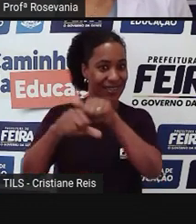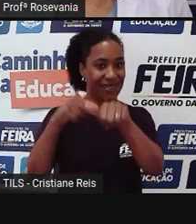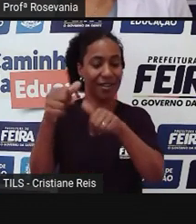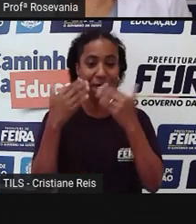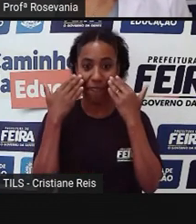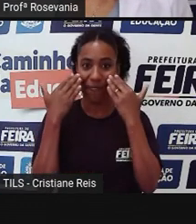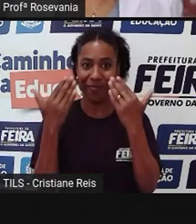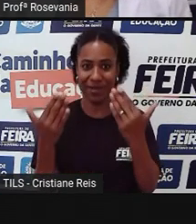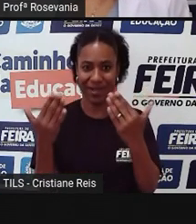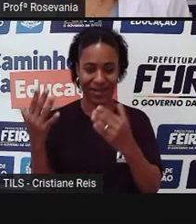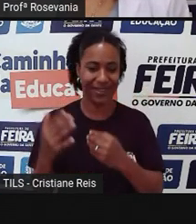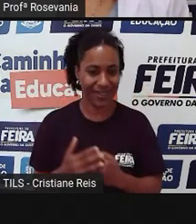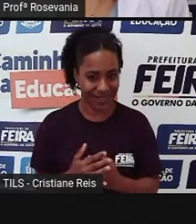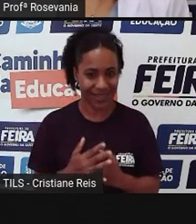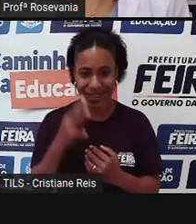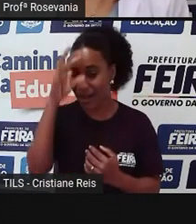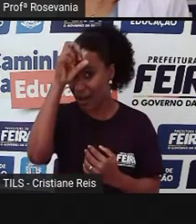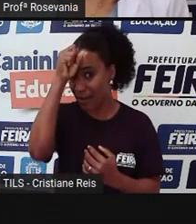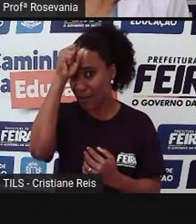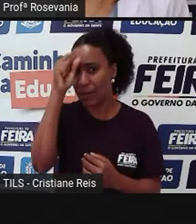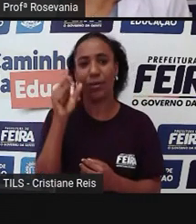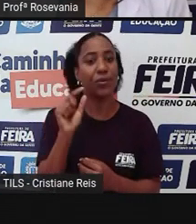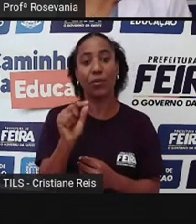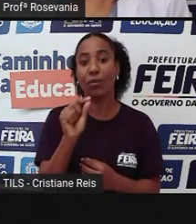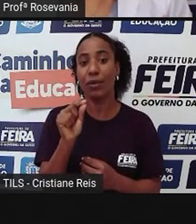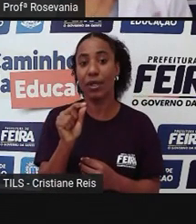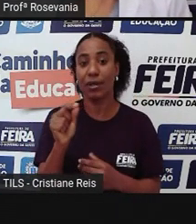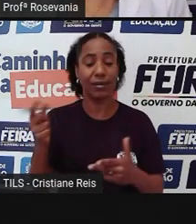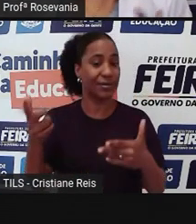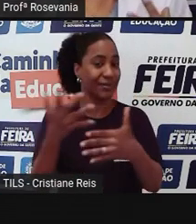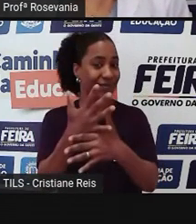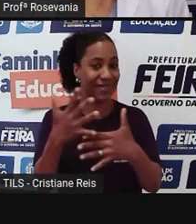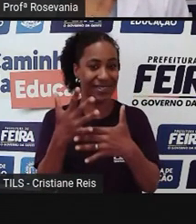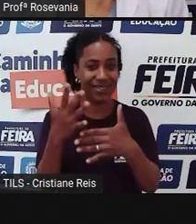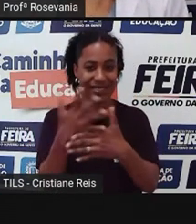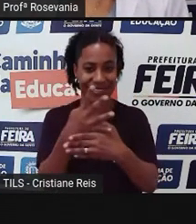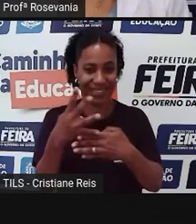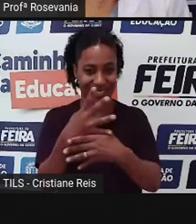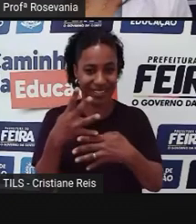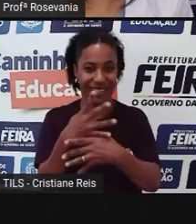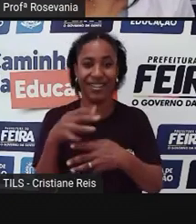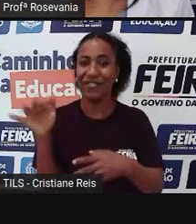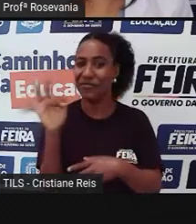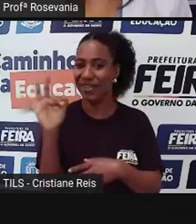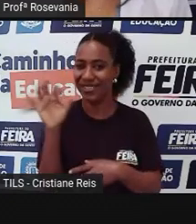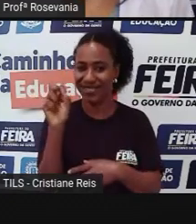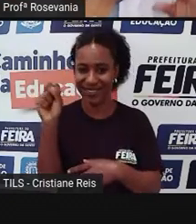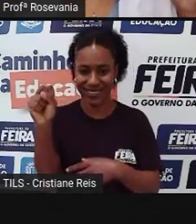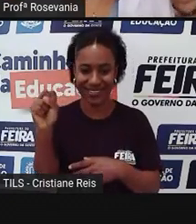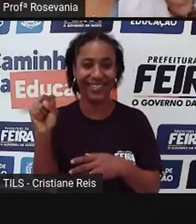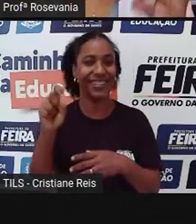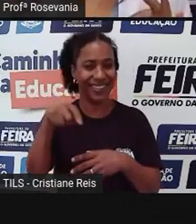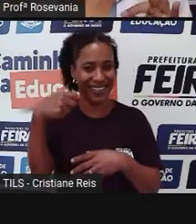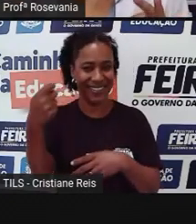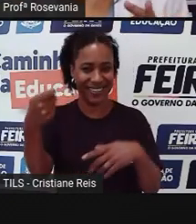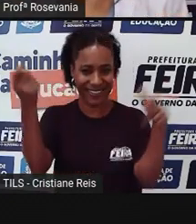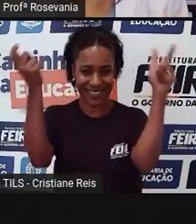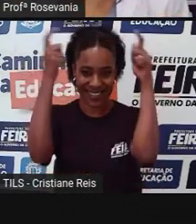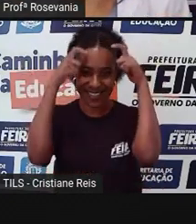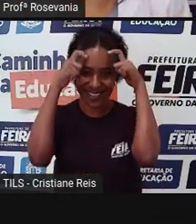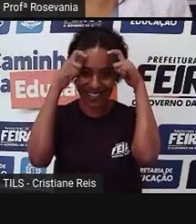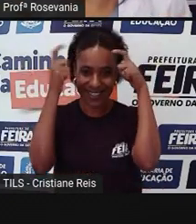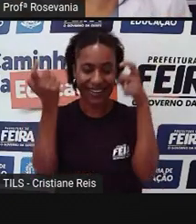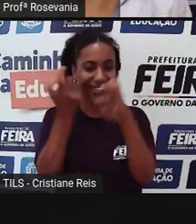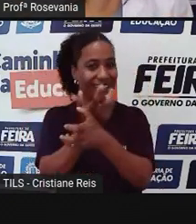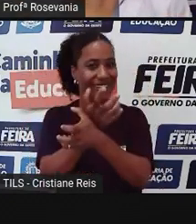estudar hoje? Nós vamos falar sobre a nossa cidade, né, Feira de Santana, Princesa do Sertão. Vocês estão vendo que tem